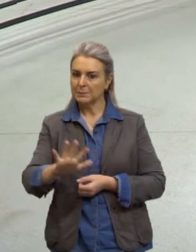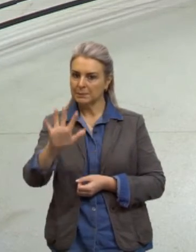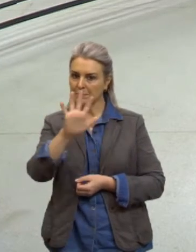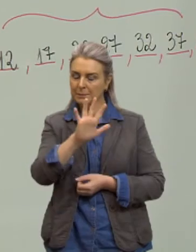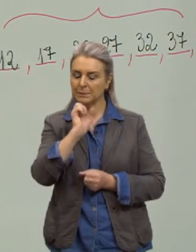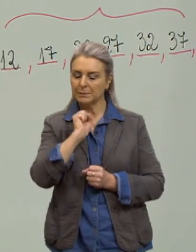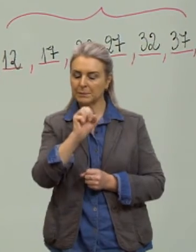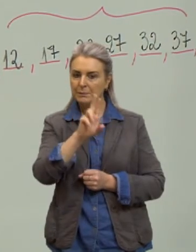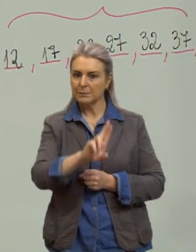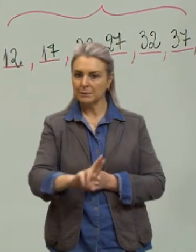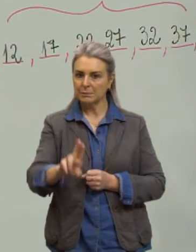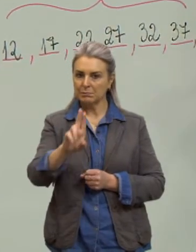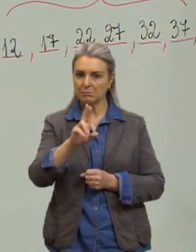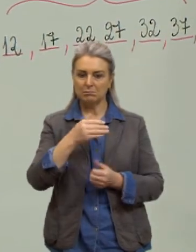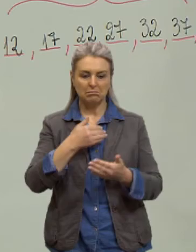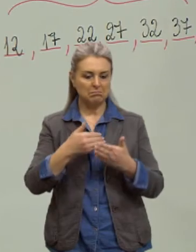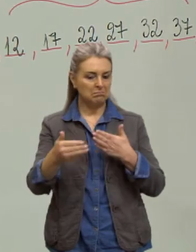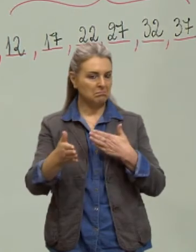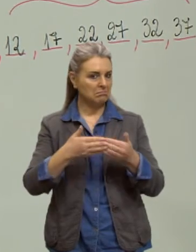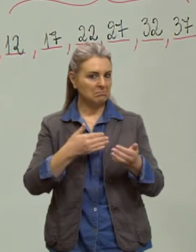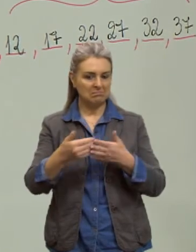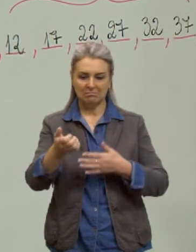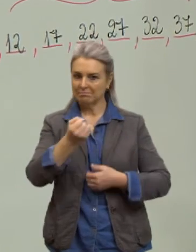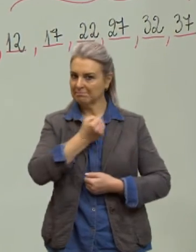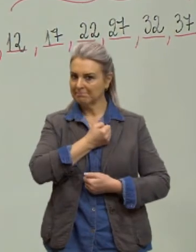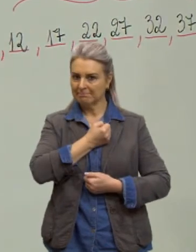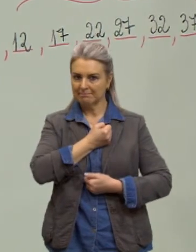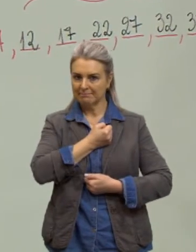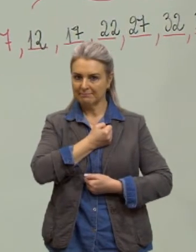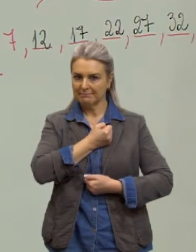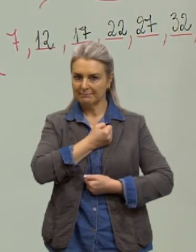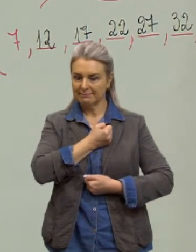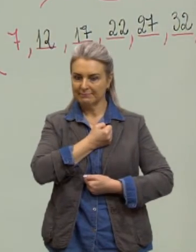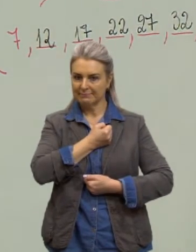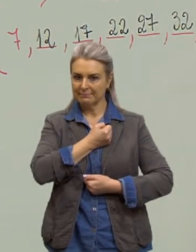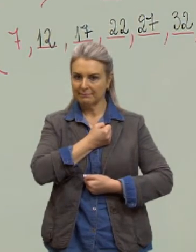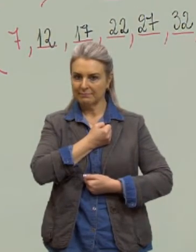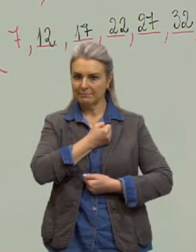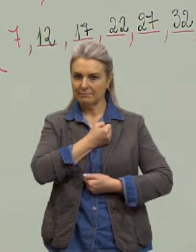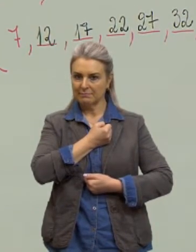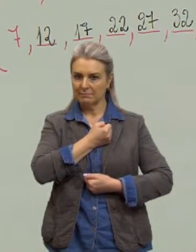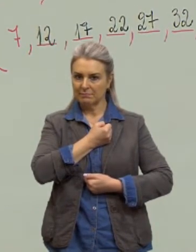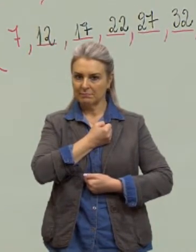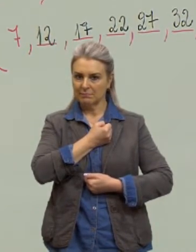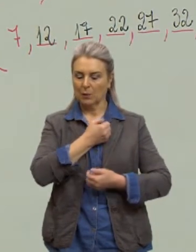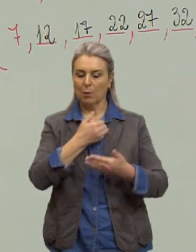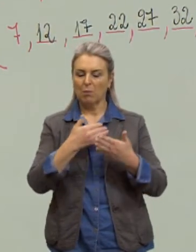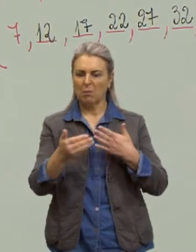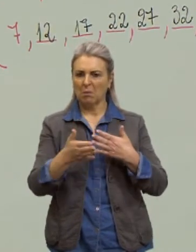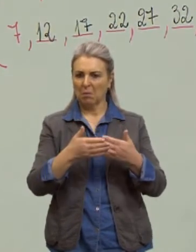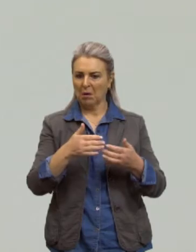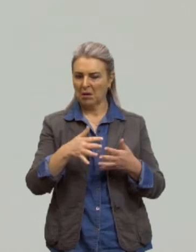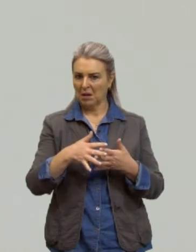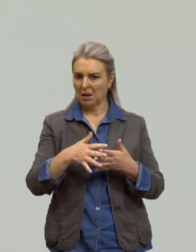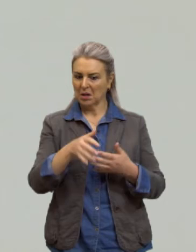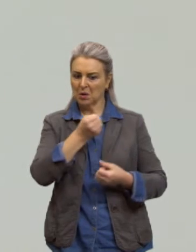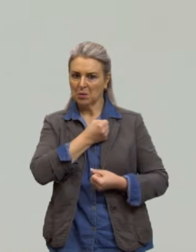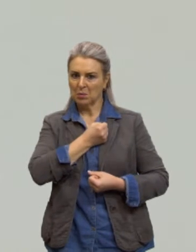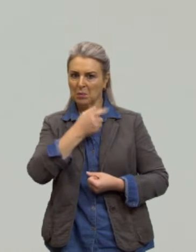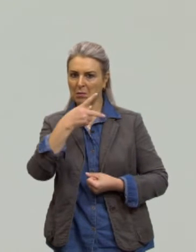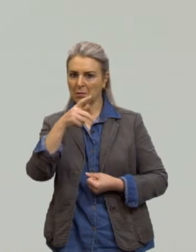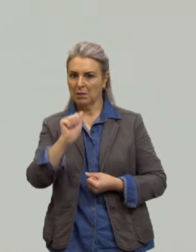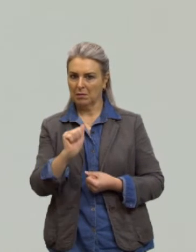podemos usar para qualquer termo o que que ela diz? que qualquer termo de uma PA eu descubro pelo